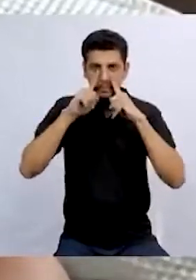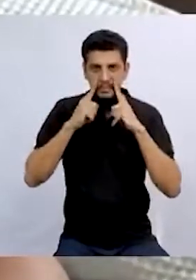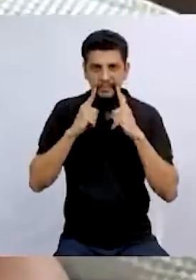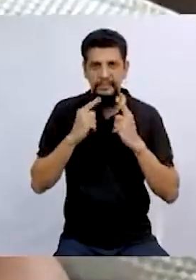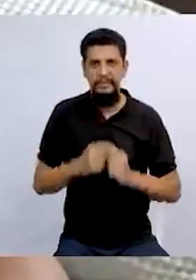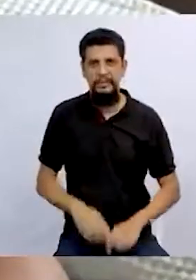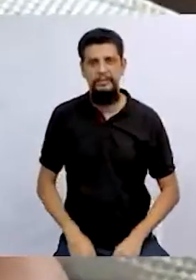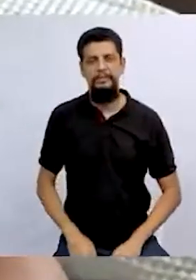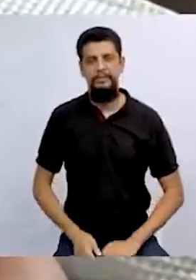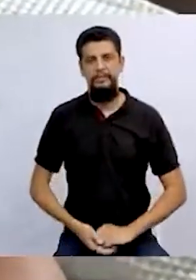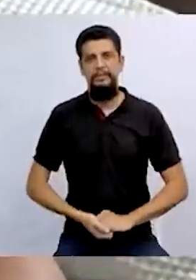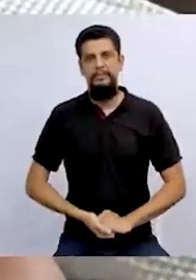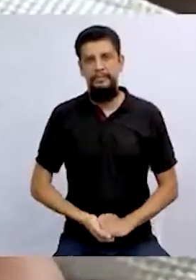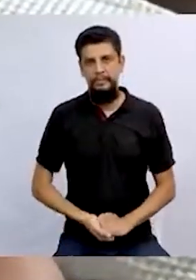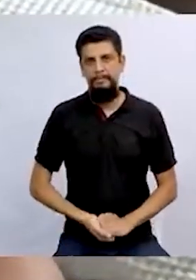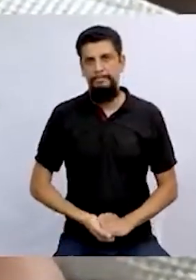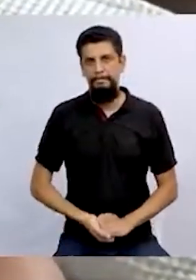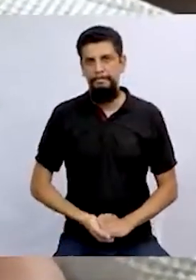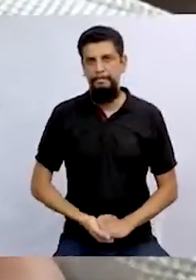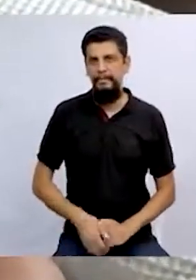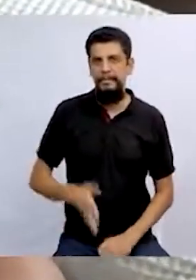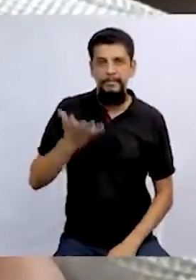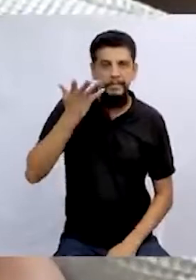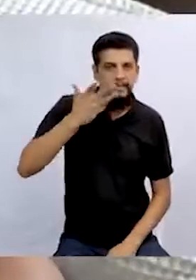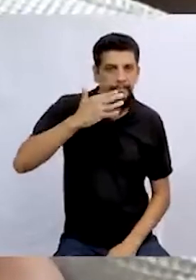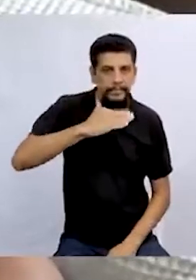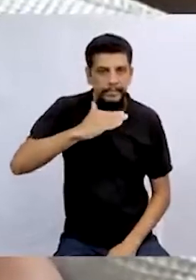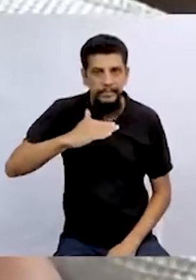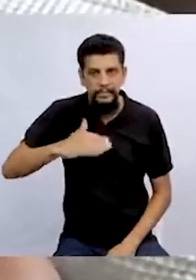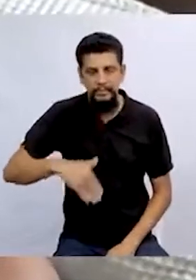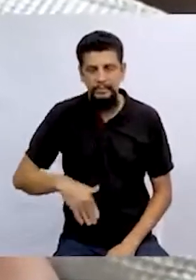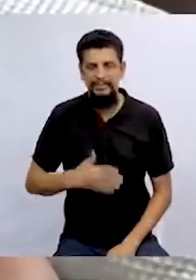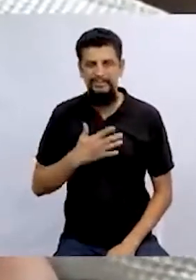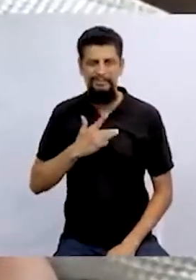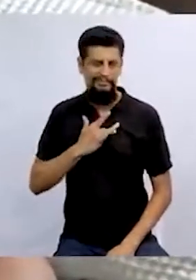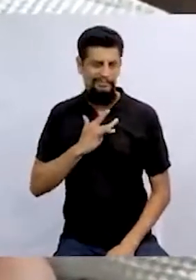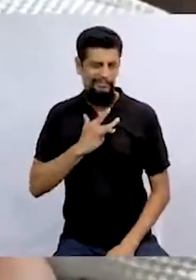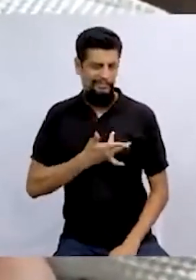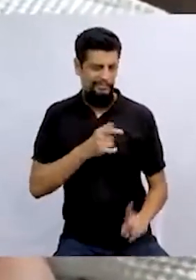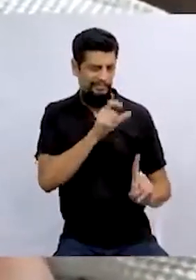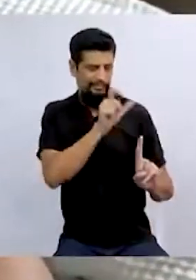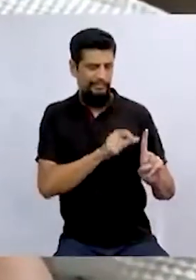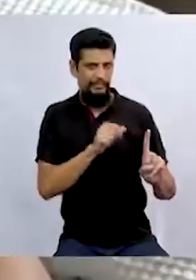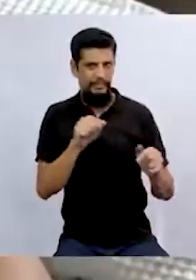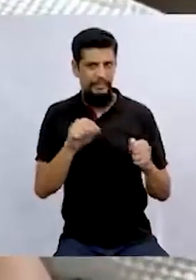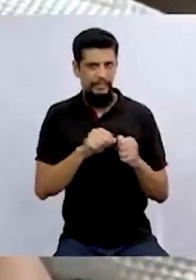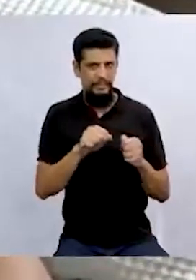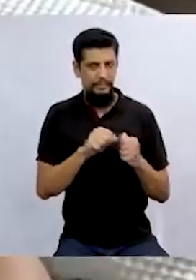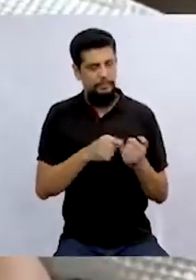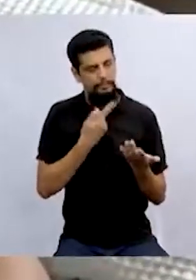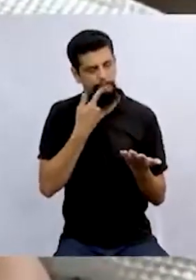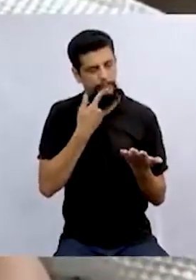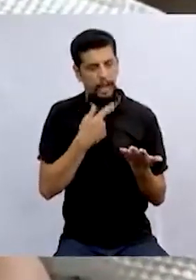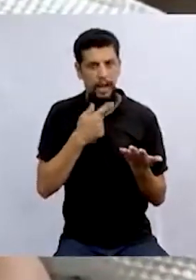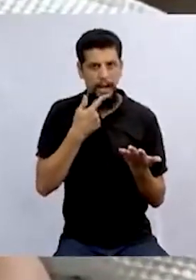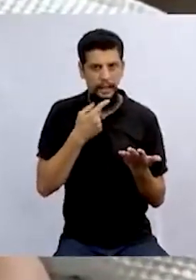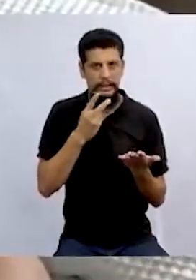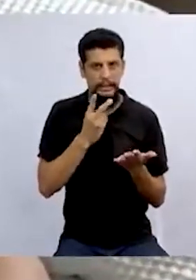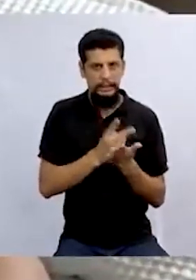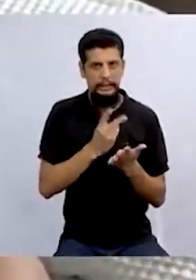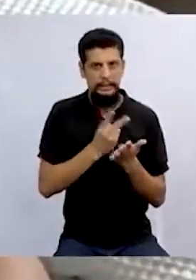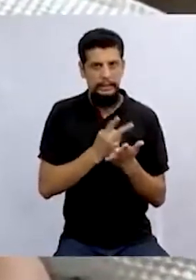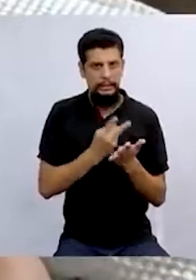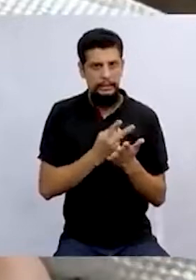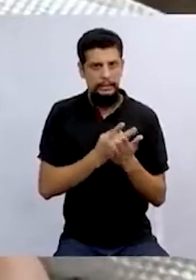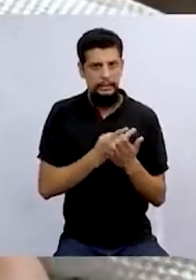chorando abacalhadamente. E as crianças ficaram com pena e fizeram as contas de quantas vezes